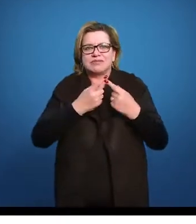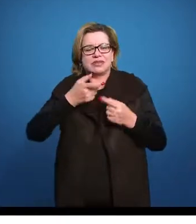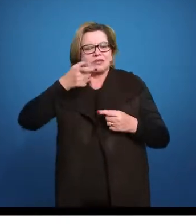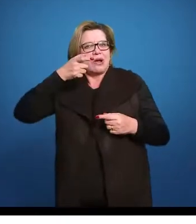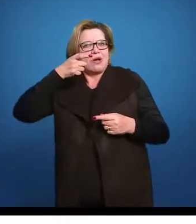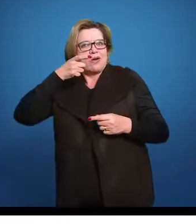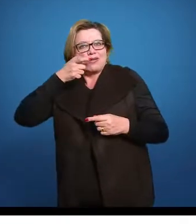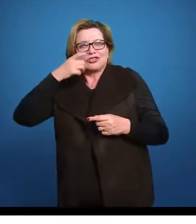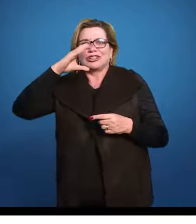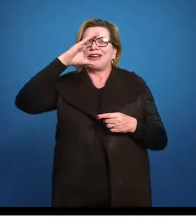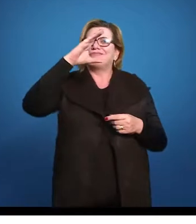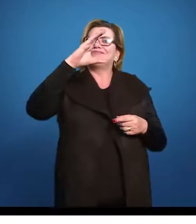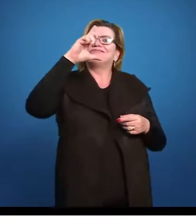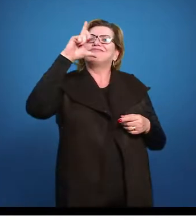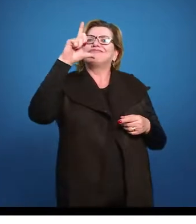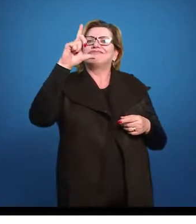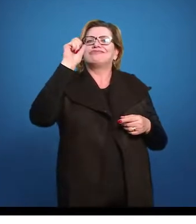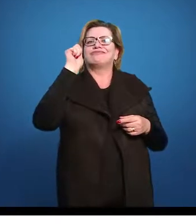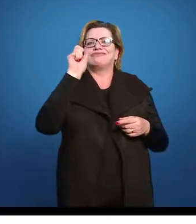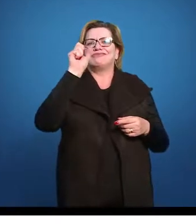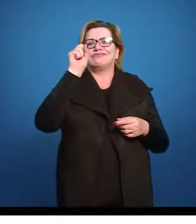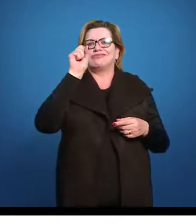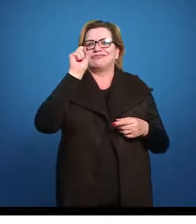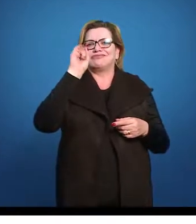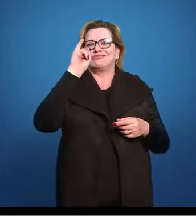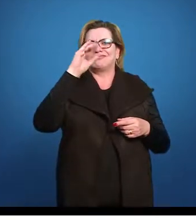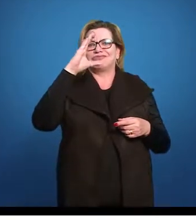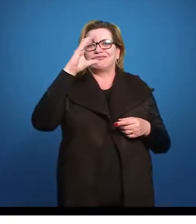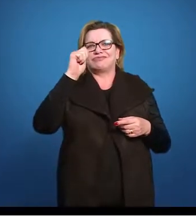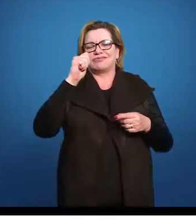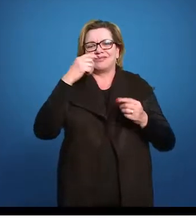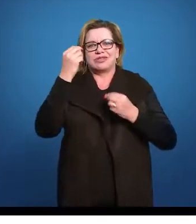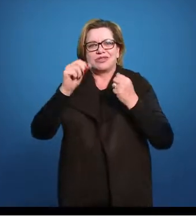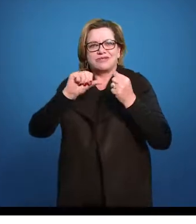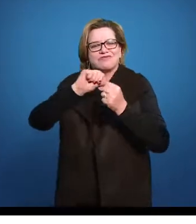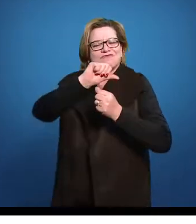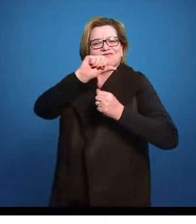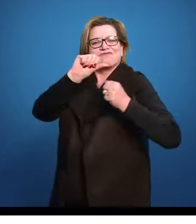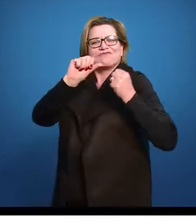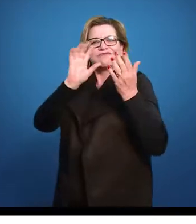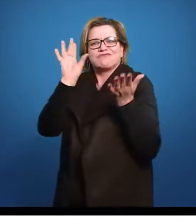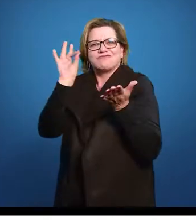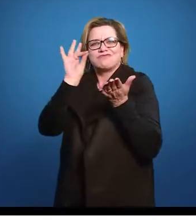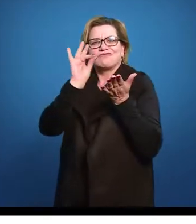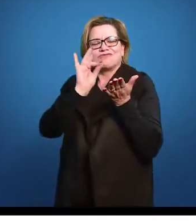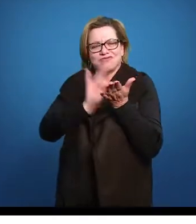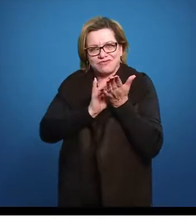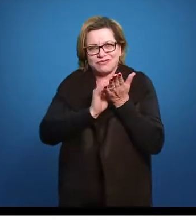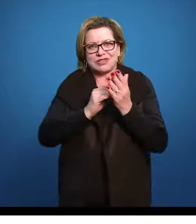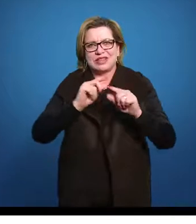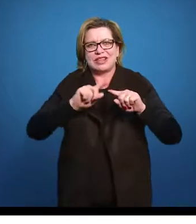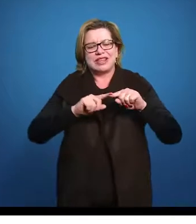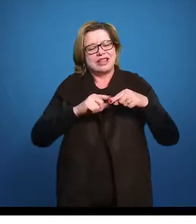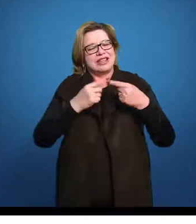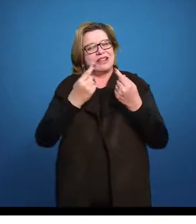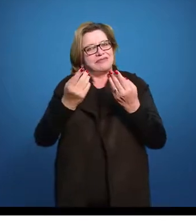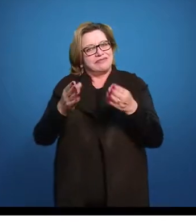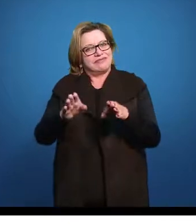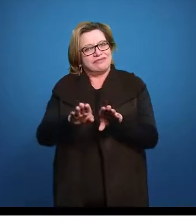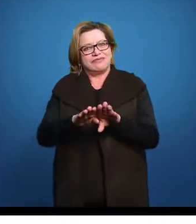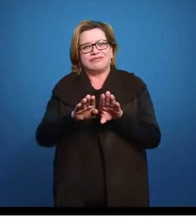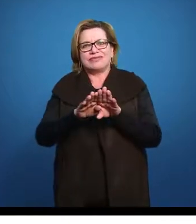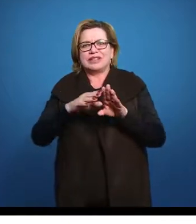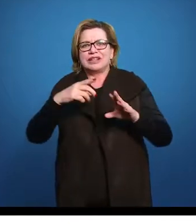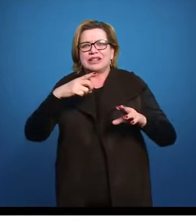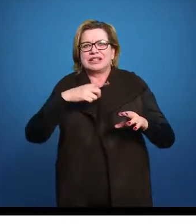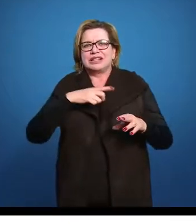clássica. E por isso a gente vai ter esse travestimento, digamos assim, da realidade, que é mais urbana, mas que a